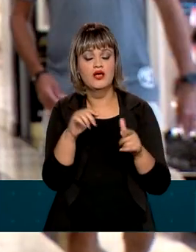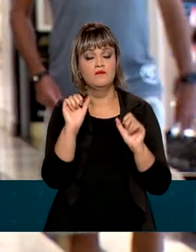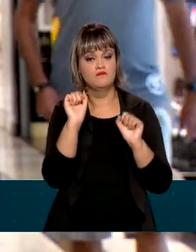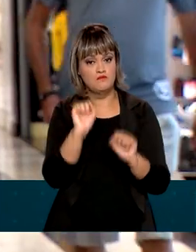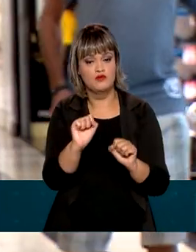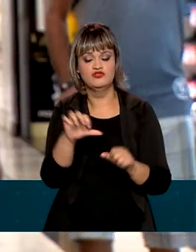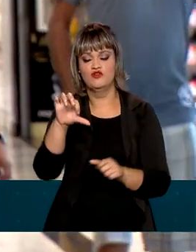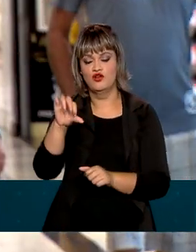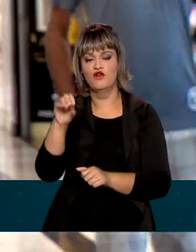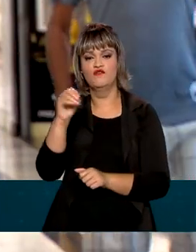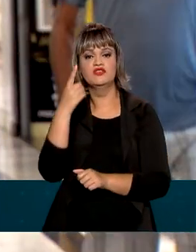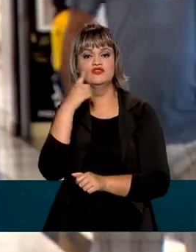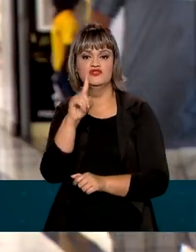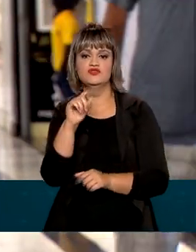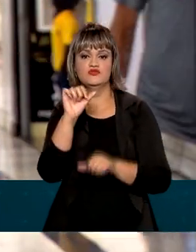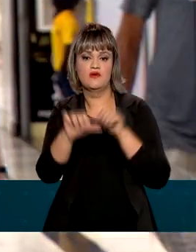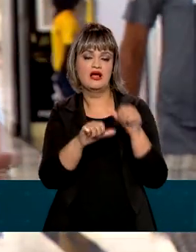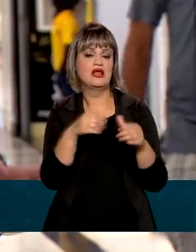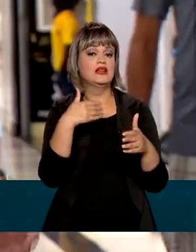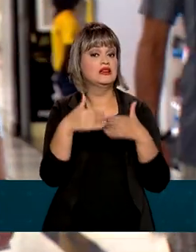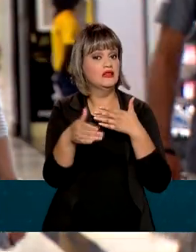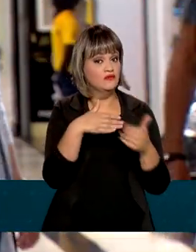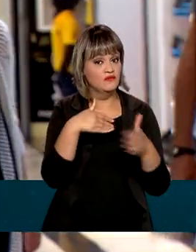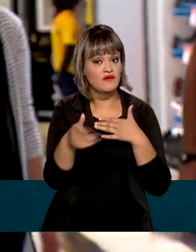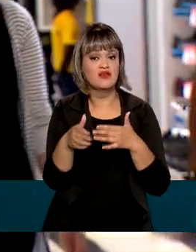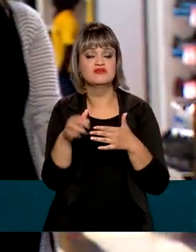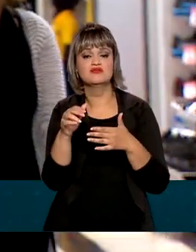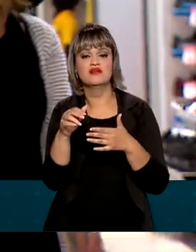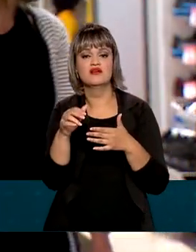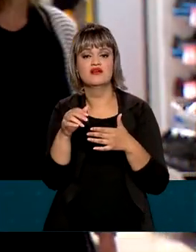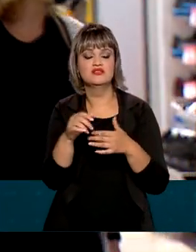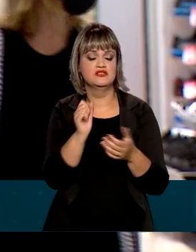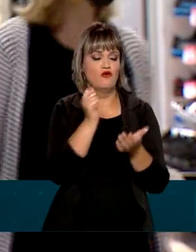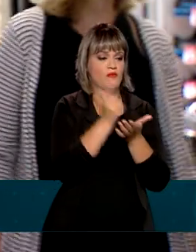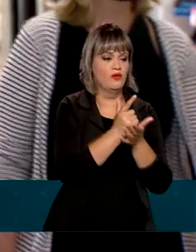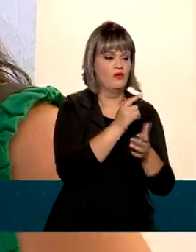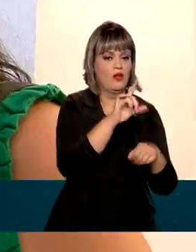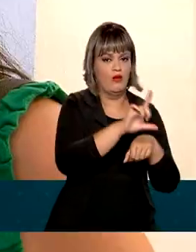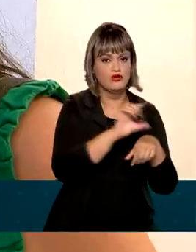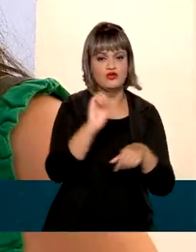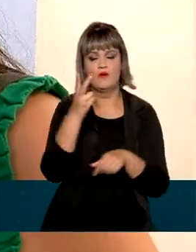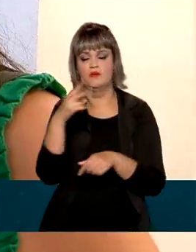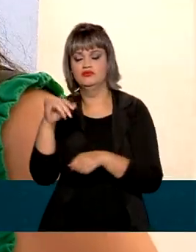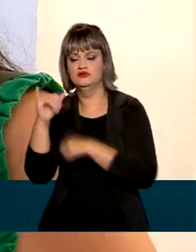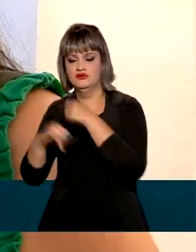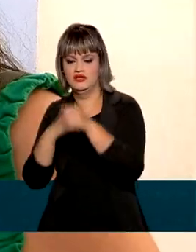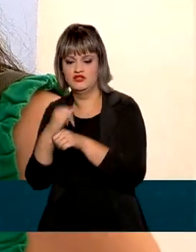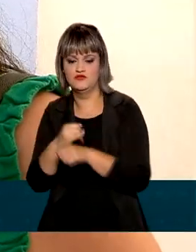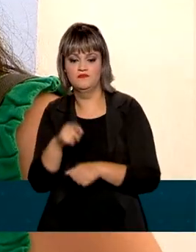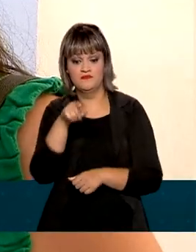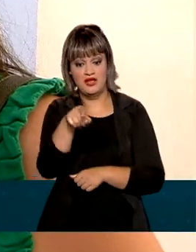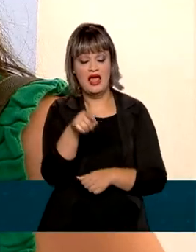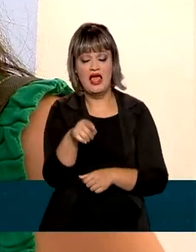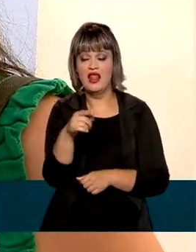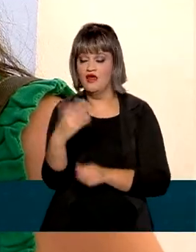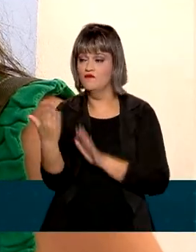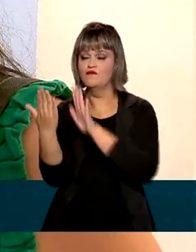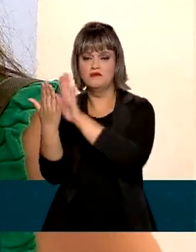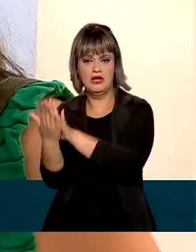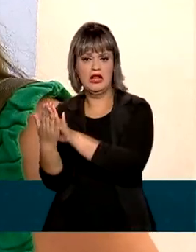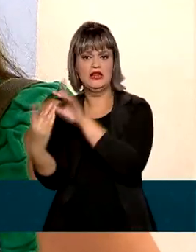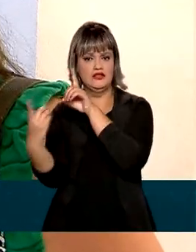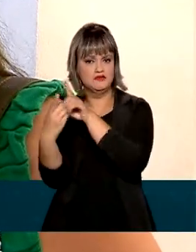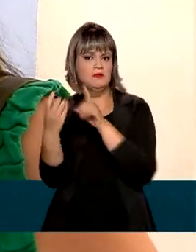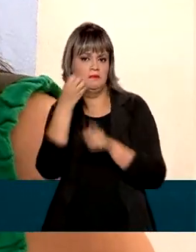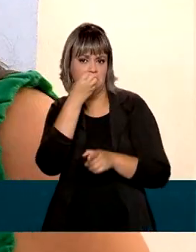90 dias, independentemente do canal onde foi feita a compra. Juliana foi bem atendida quando precisou